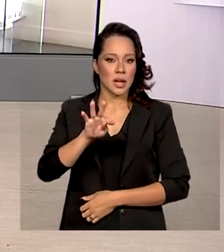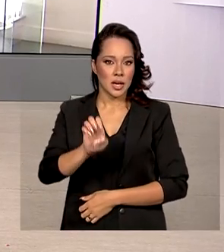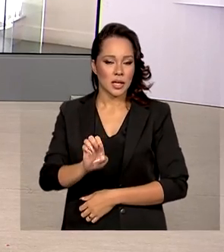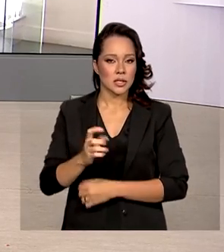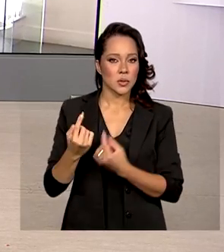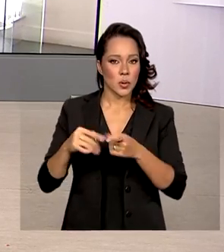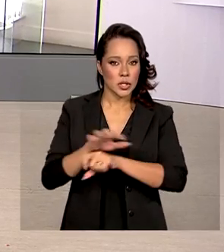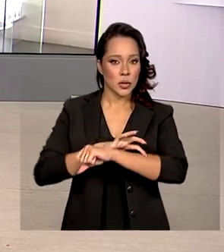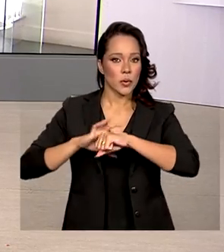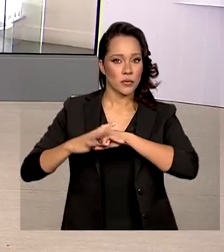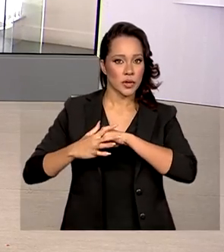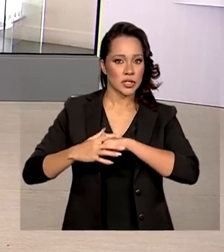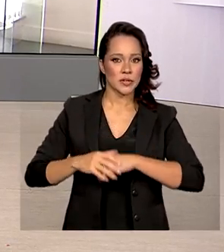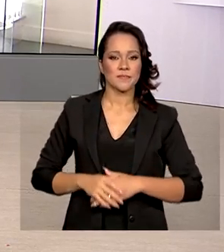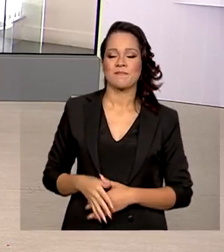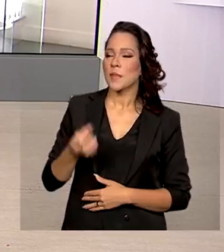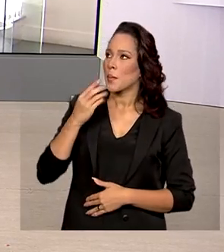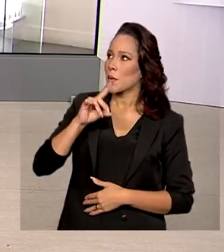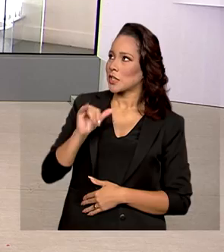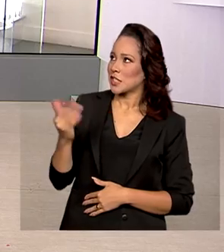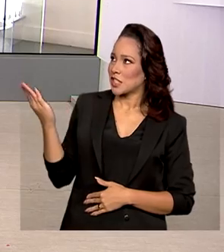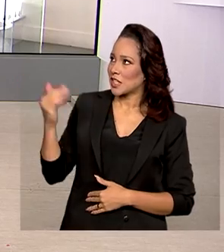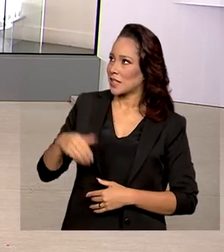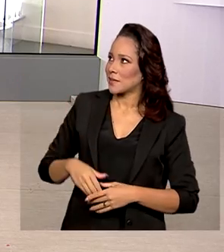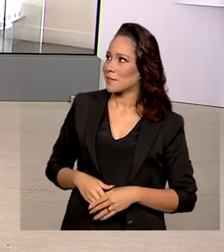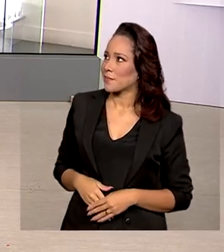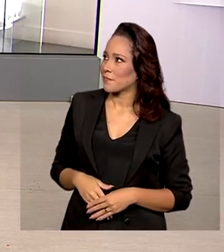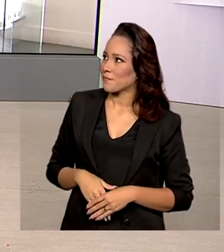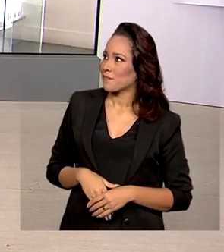contra a Covid-19. Bom dia, Júlia.